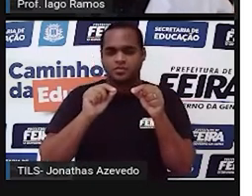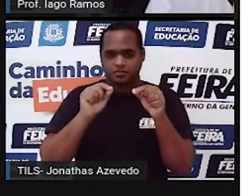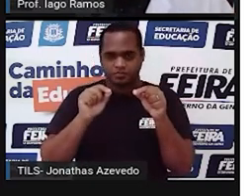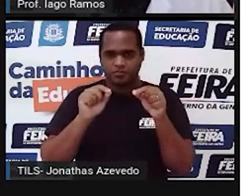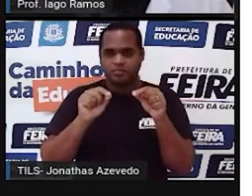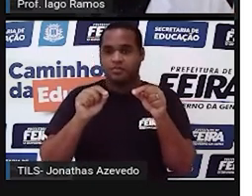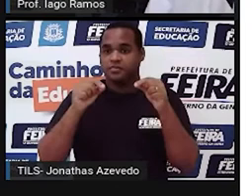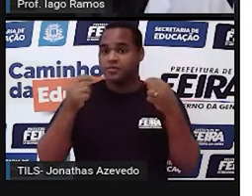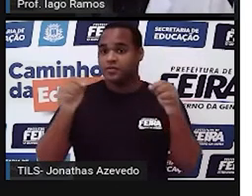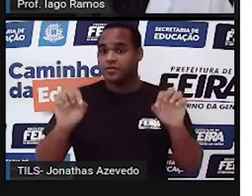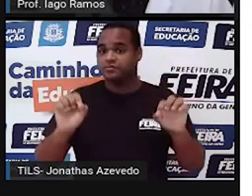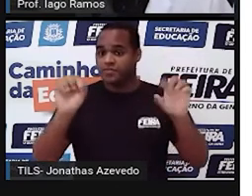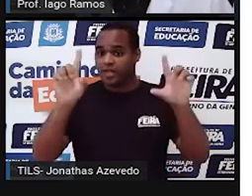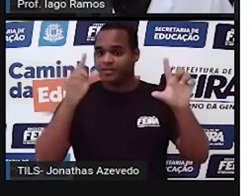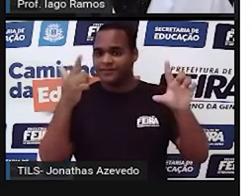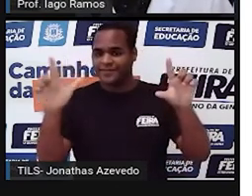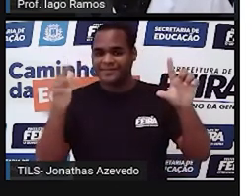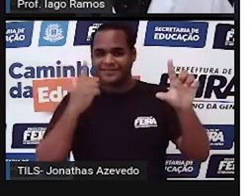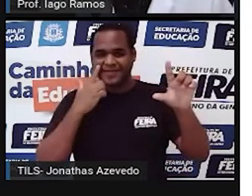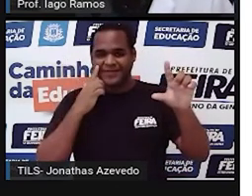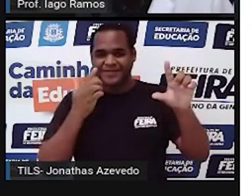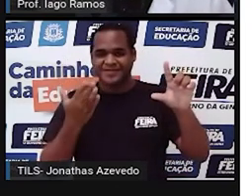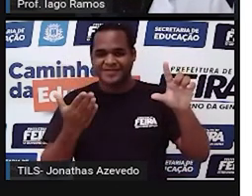próxima tela vai aparecer...